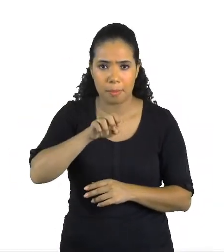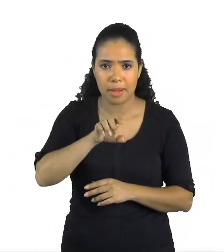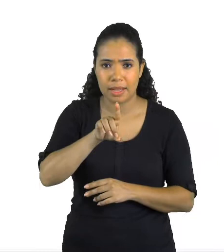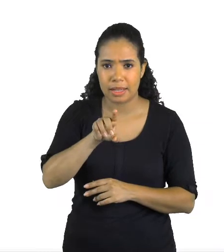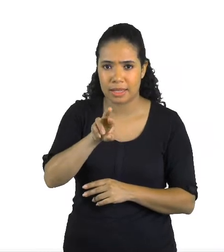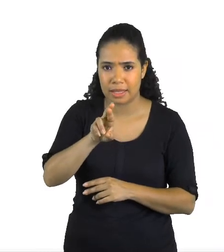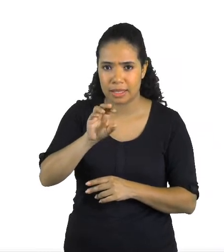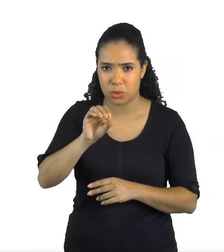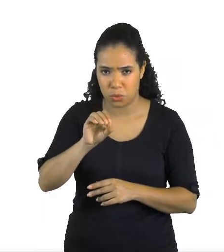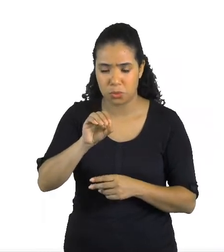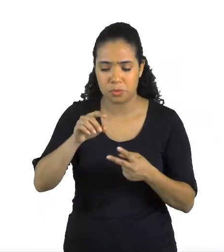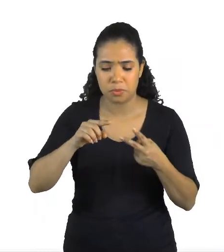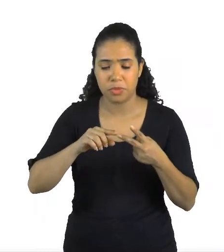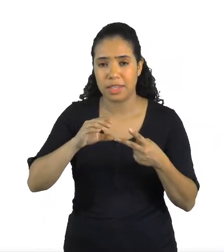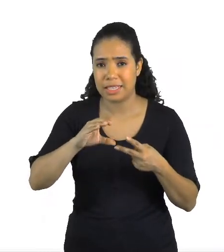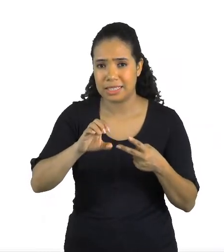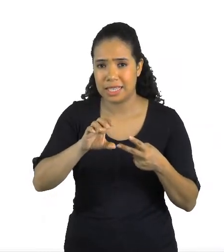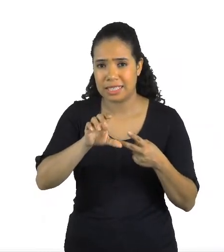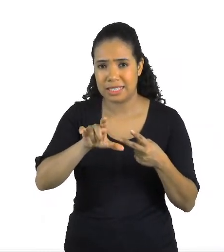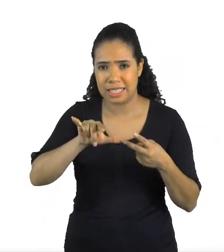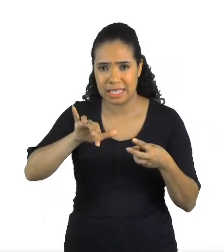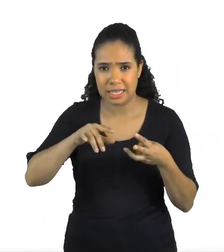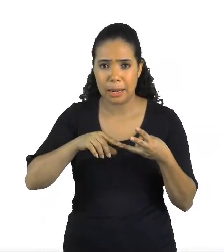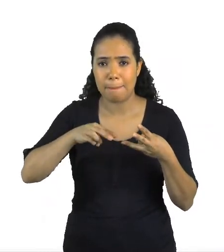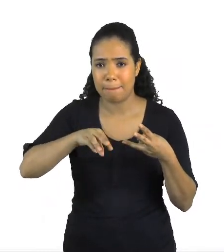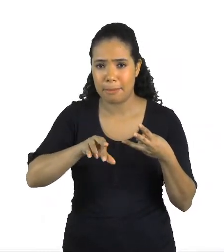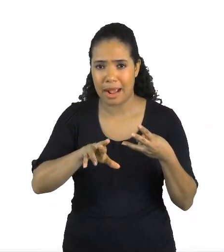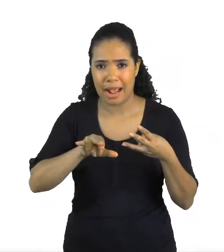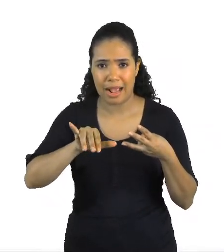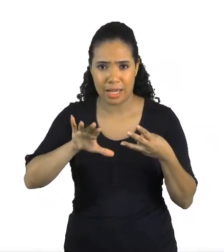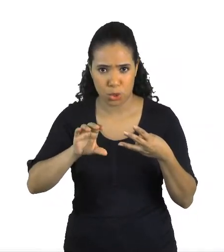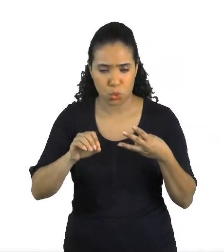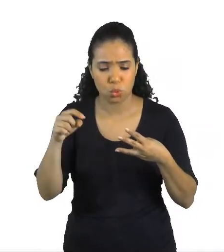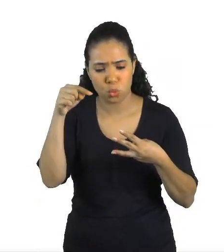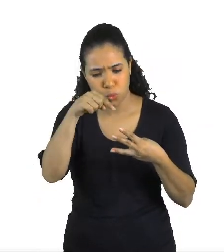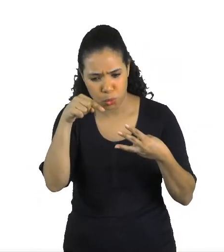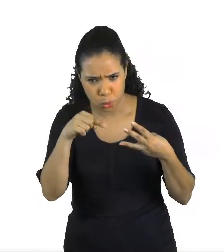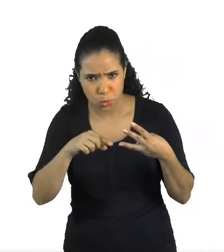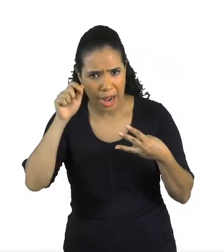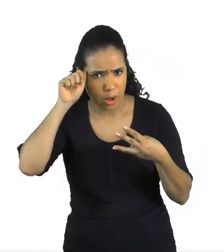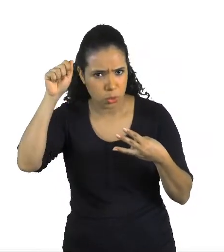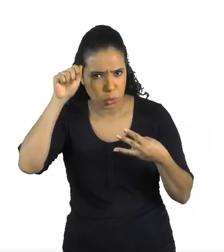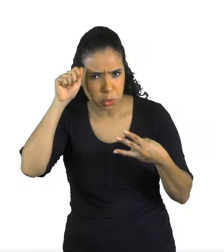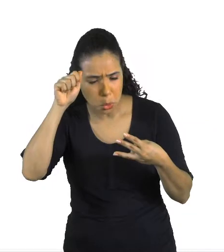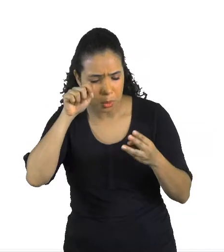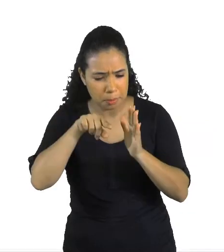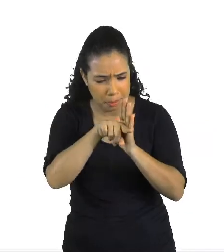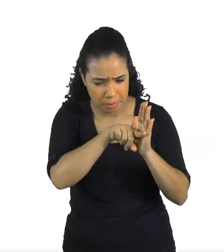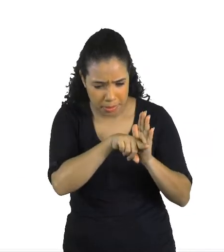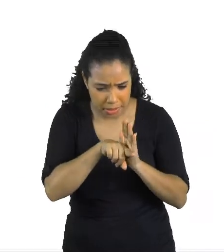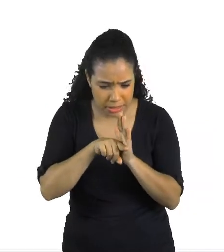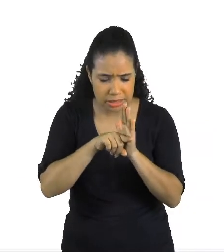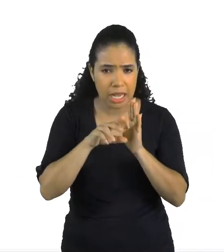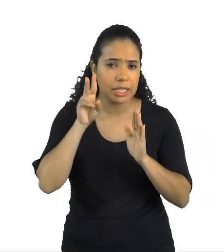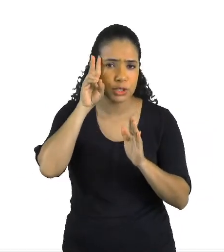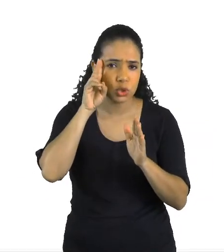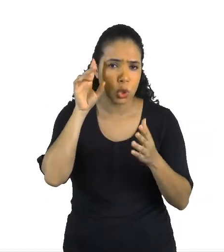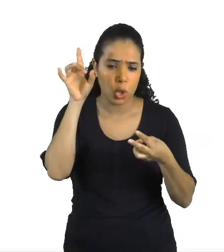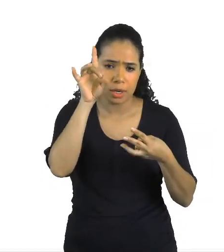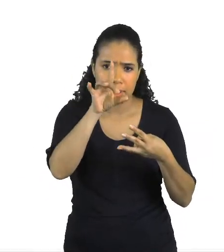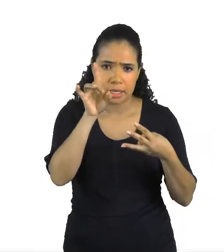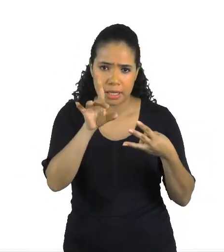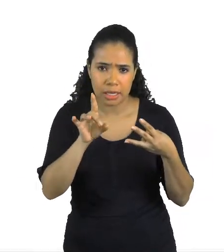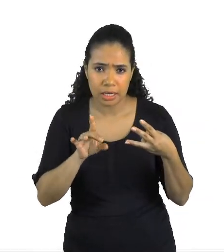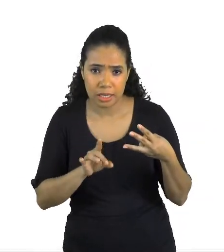Cecília Meirelles e Mário Quintana, faça uma pesquisa em fontes confiáveis sobre a biografia de cada autor.